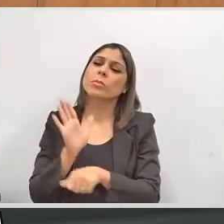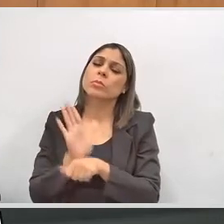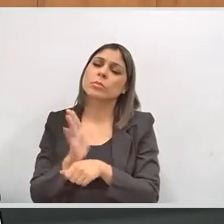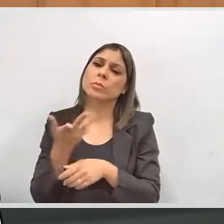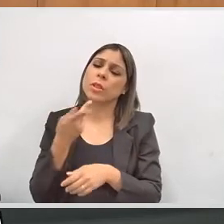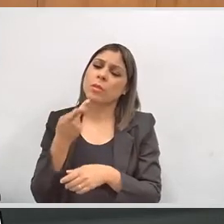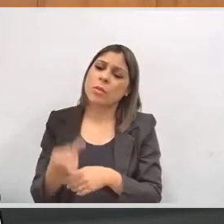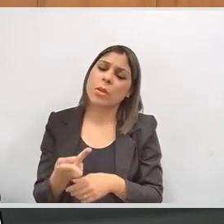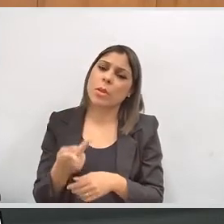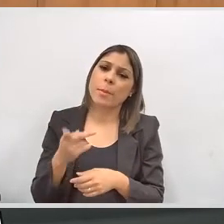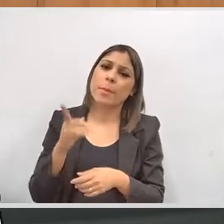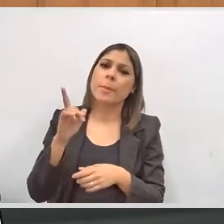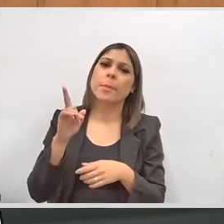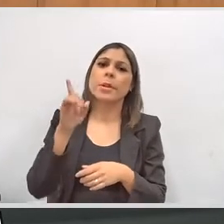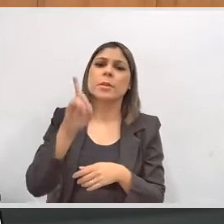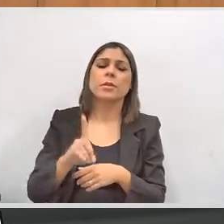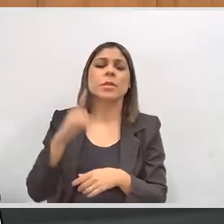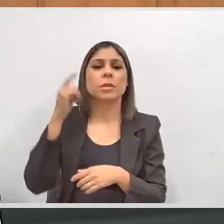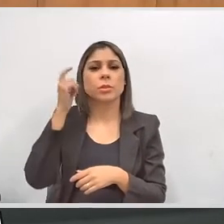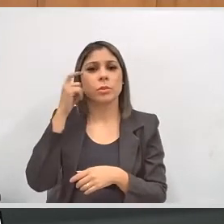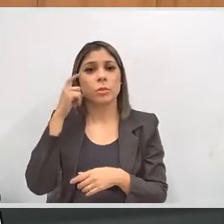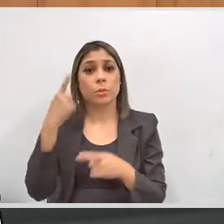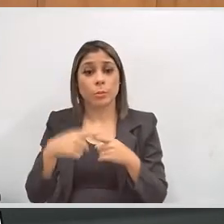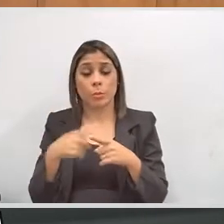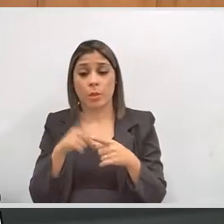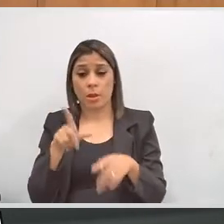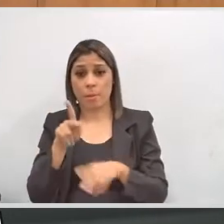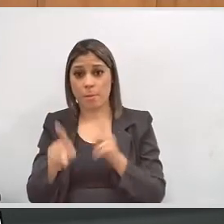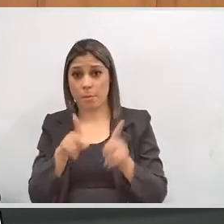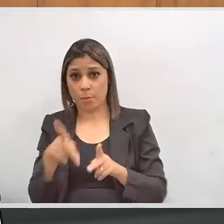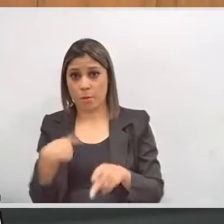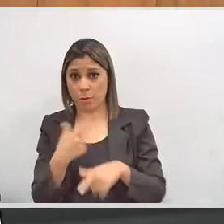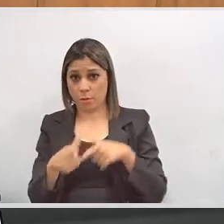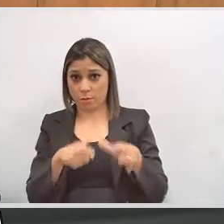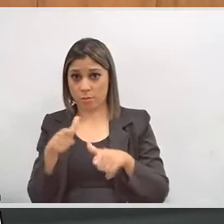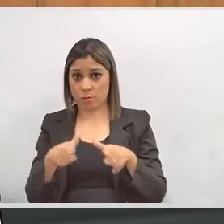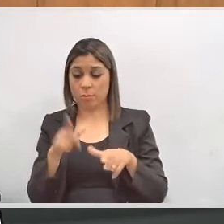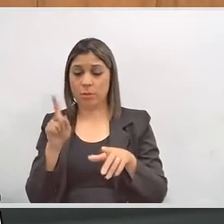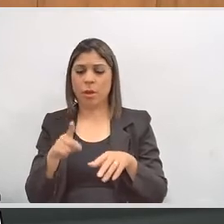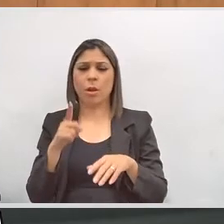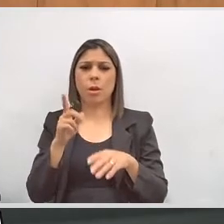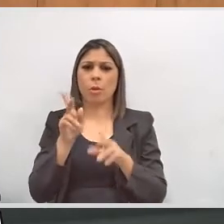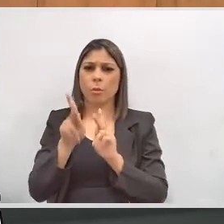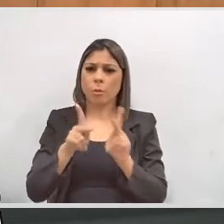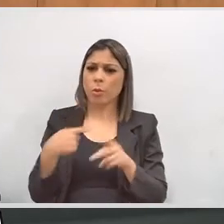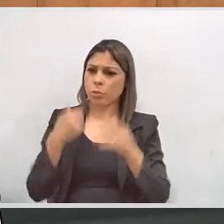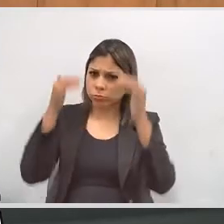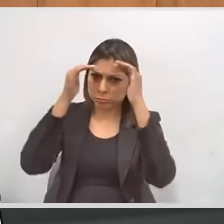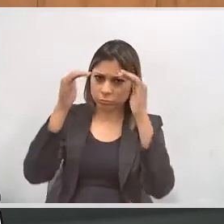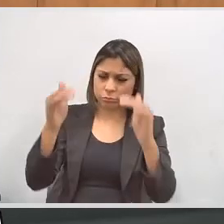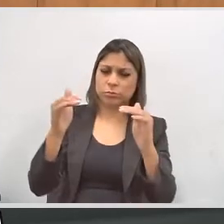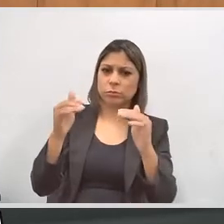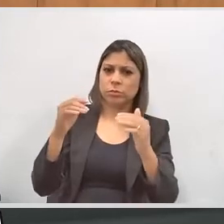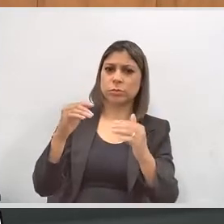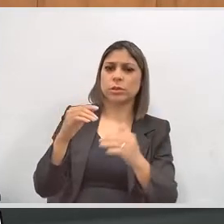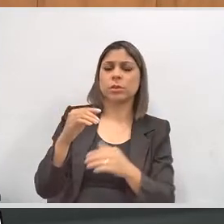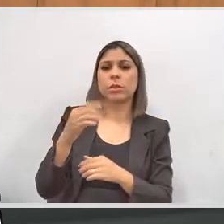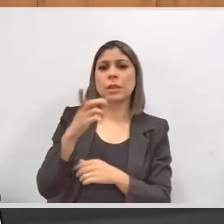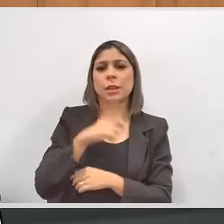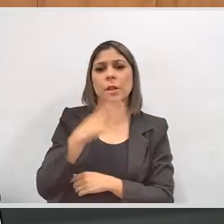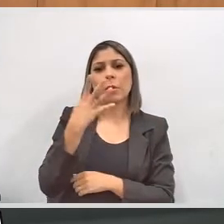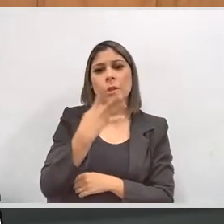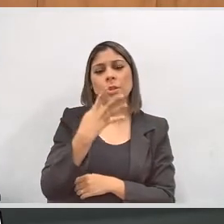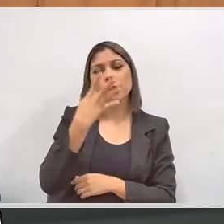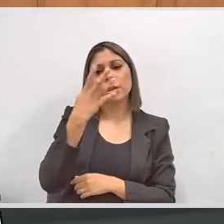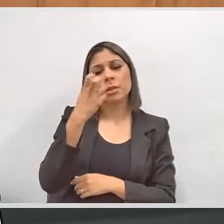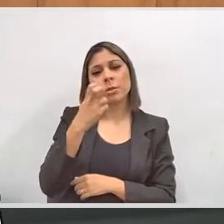especiais que você citou para o deficiente intelectual? Porque esse é um público que nós trabalhamos e que é um público muito respeitável. Nós temos, hoje no Estado de Minas